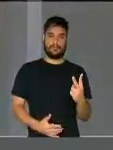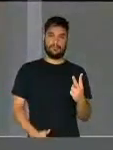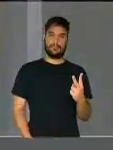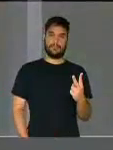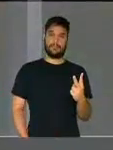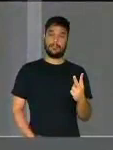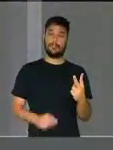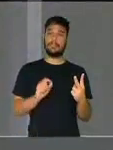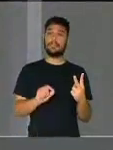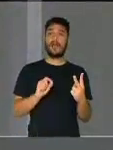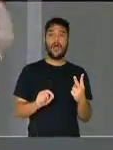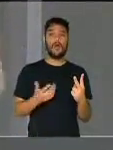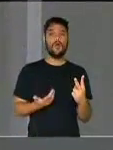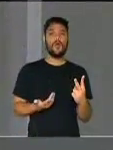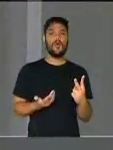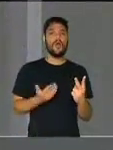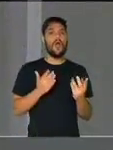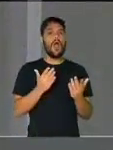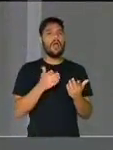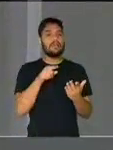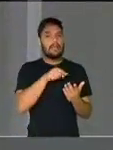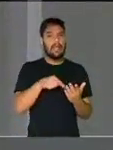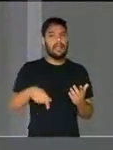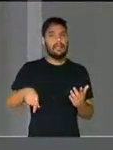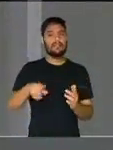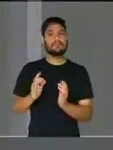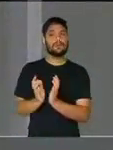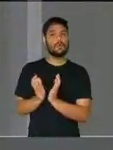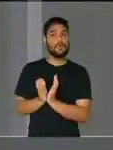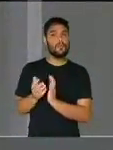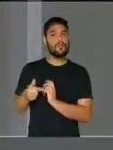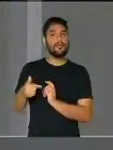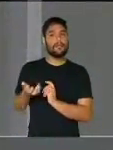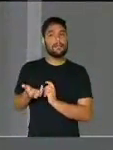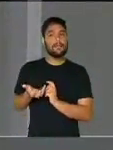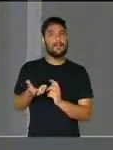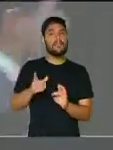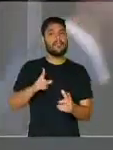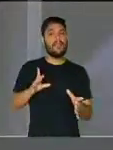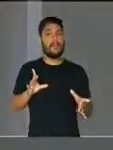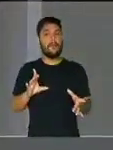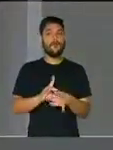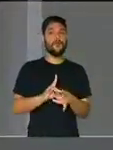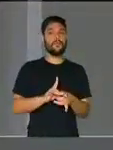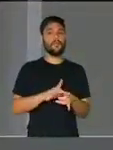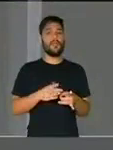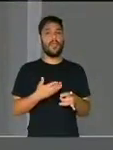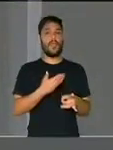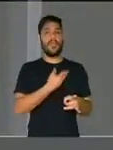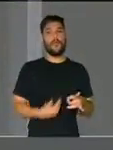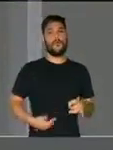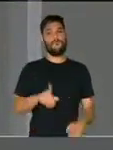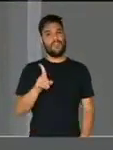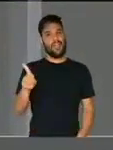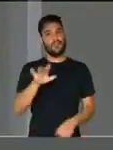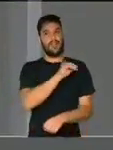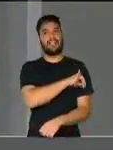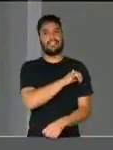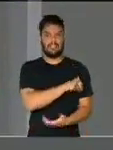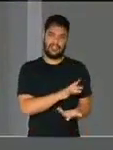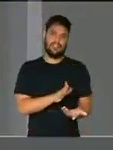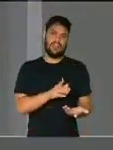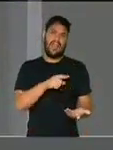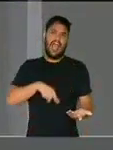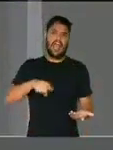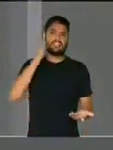tem em algum momento, em alguma circunstância, vínculo com o aparato de Estado. E no Rio de Janeiro a gente sabe que